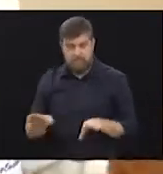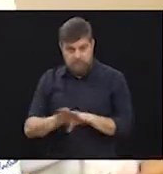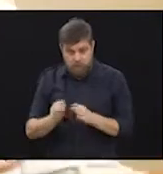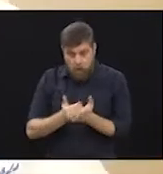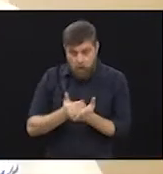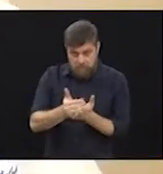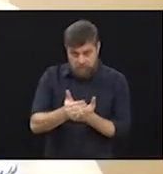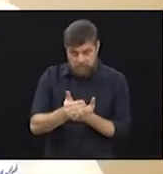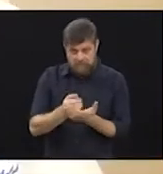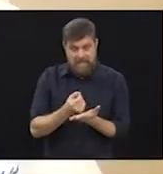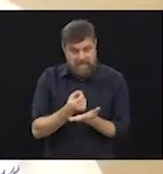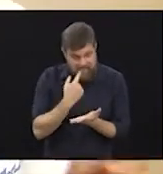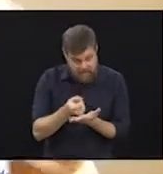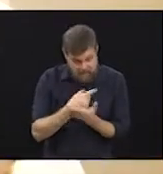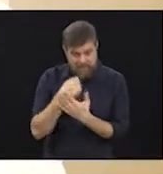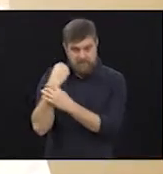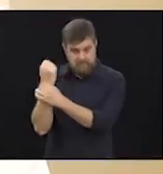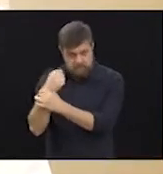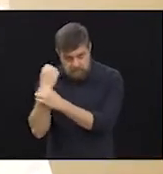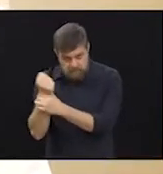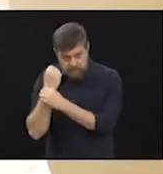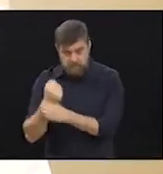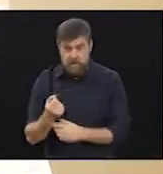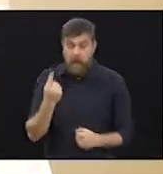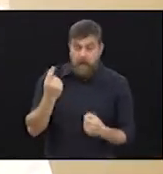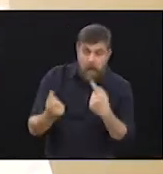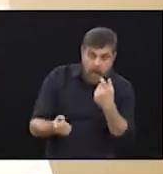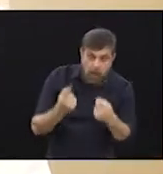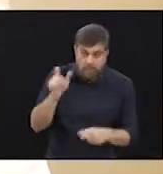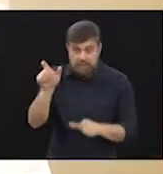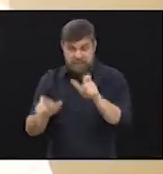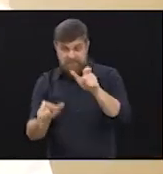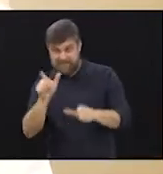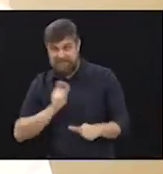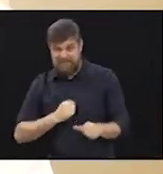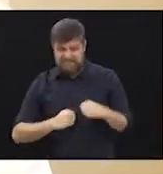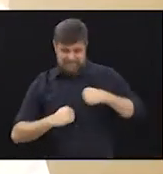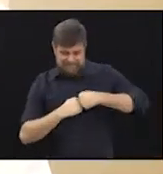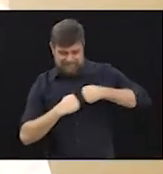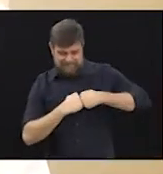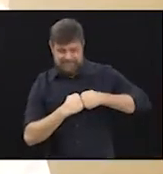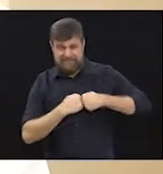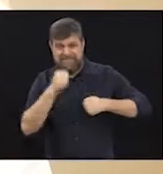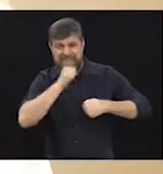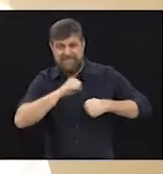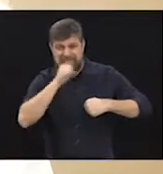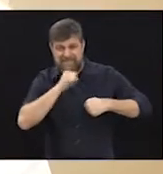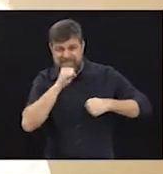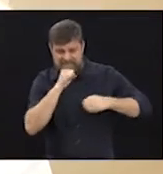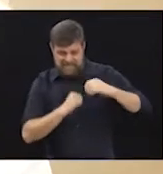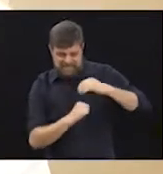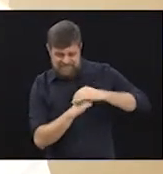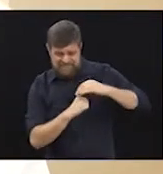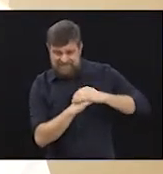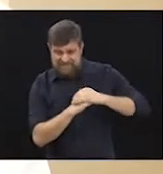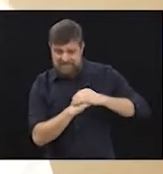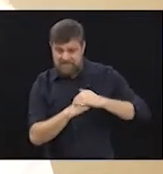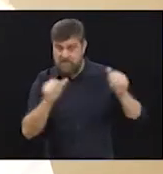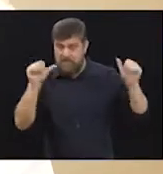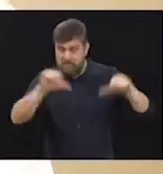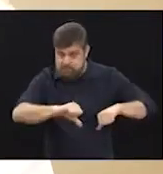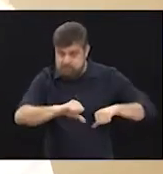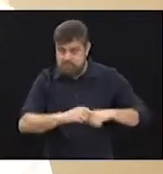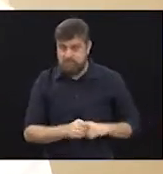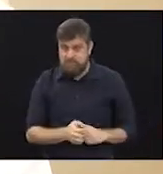Então, começamos assim. Em alguns casos de artrose, de osteoartrite, mais avançados,